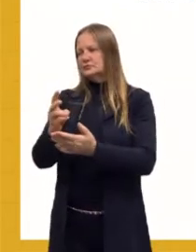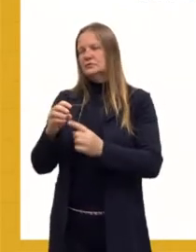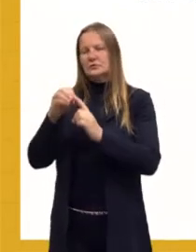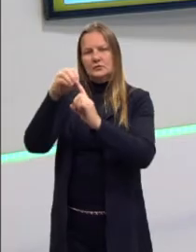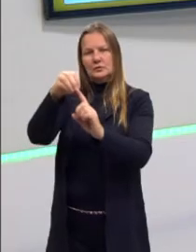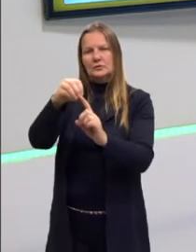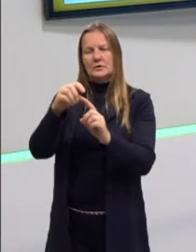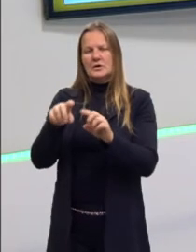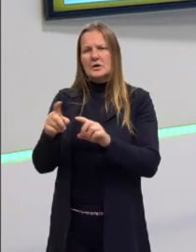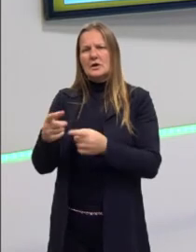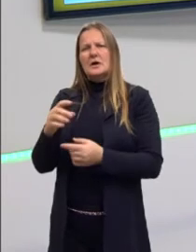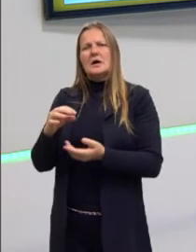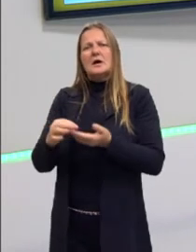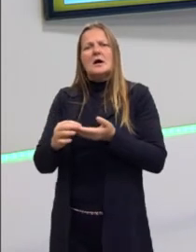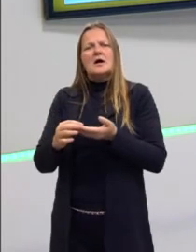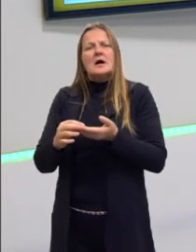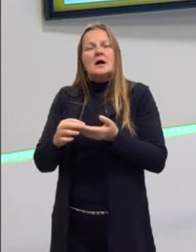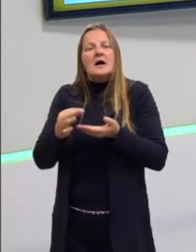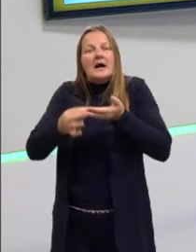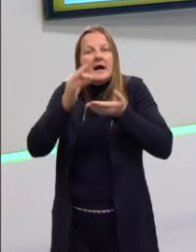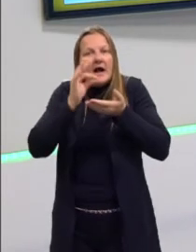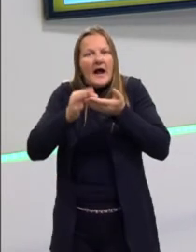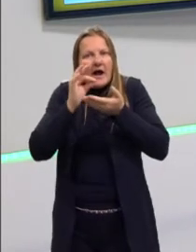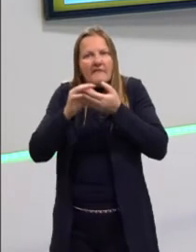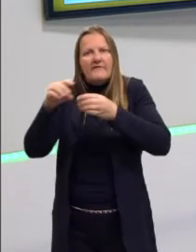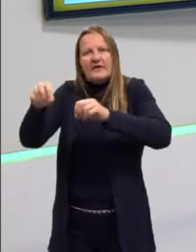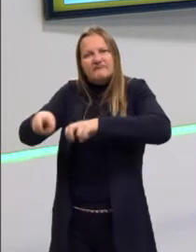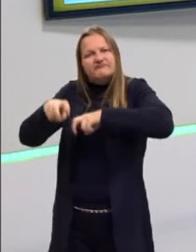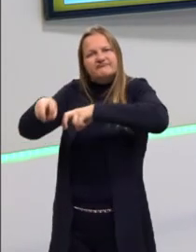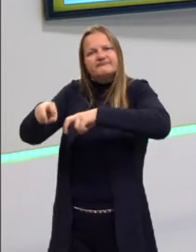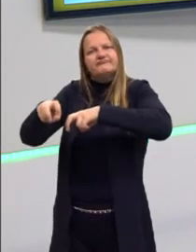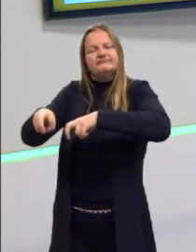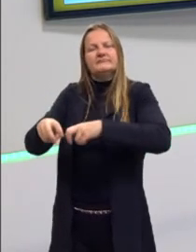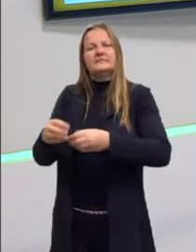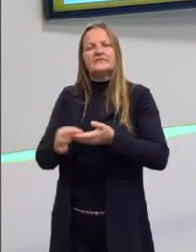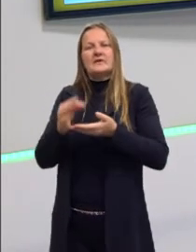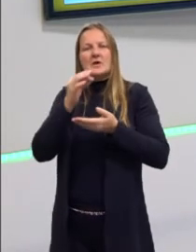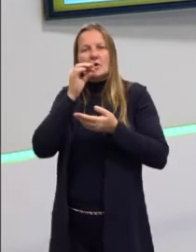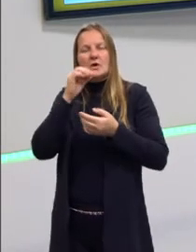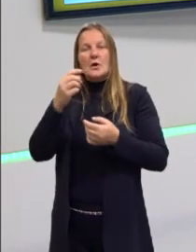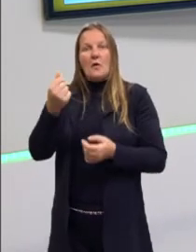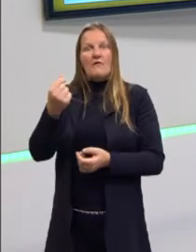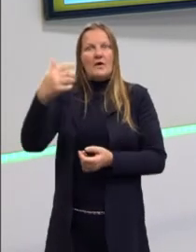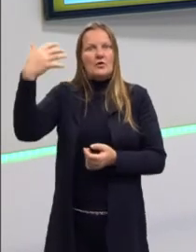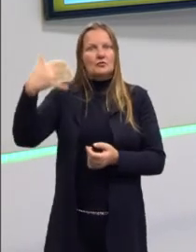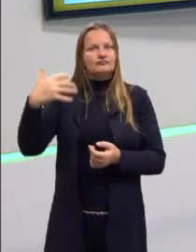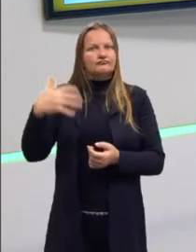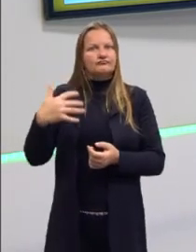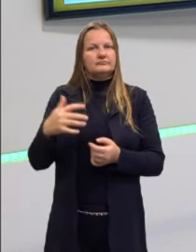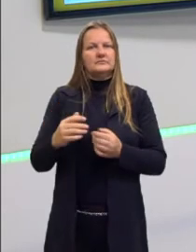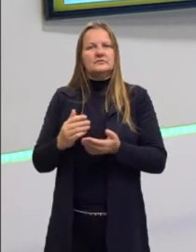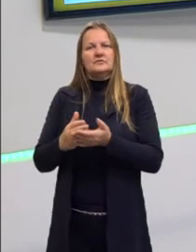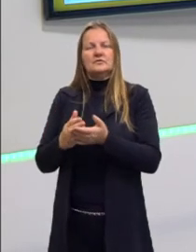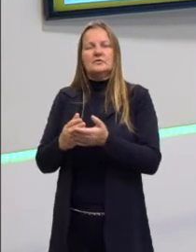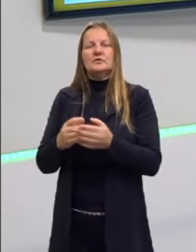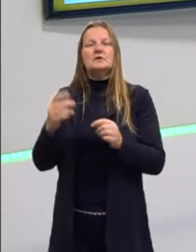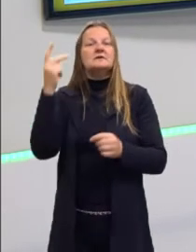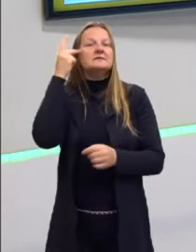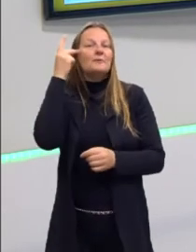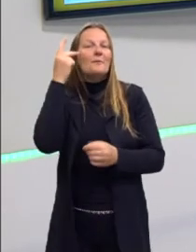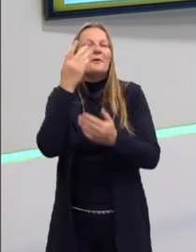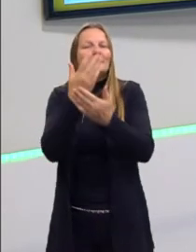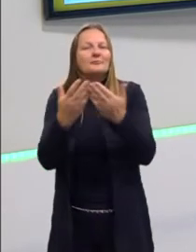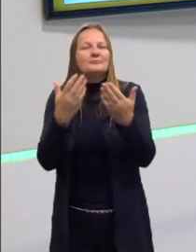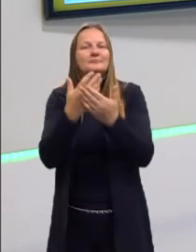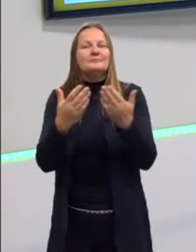aquelas queimas de café para manter o preço, para o preço do café não despencar muito. E o que acontece? São Paulo perde, na